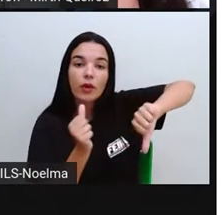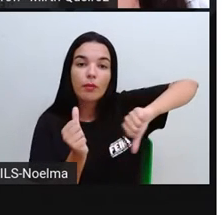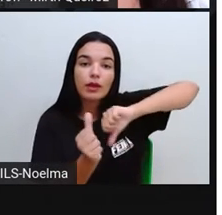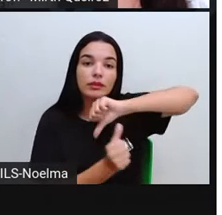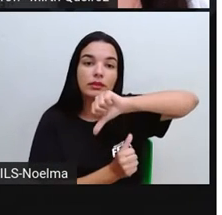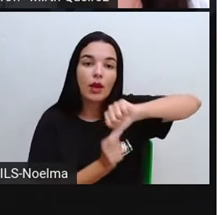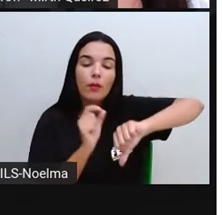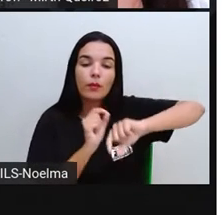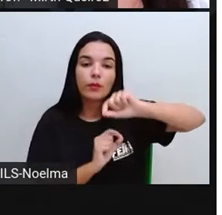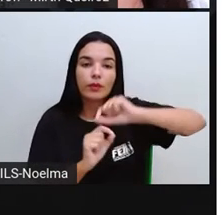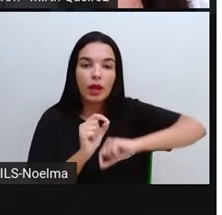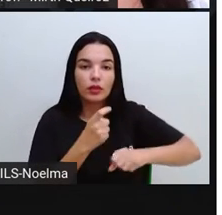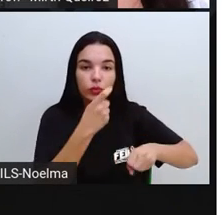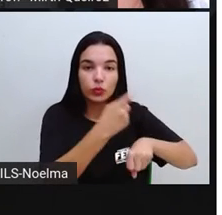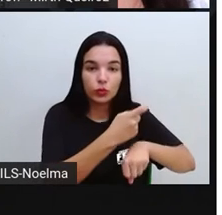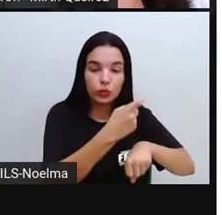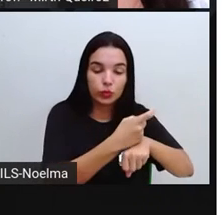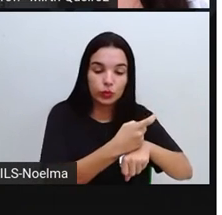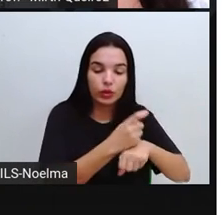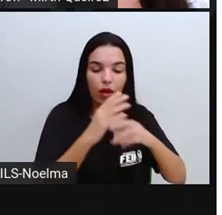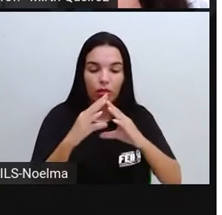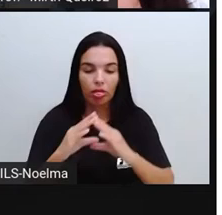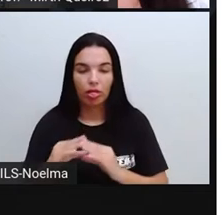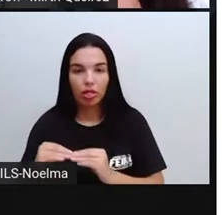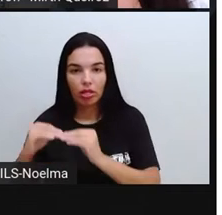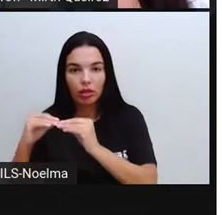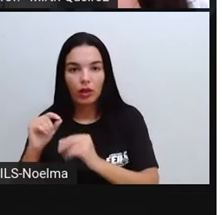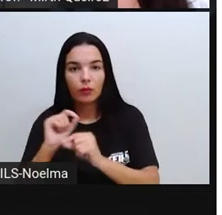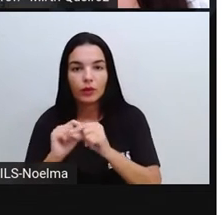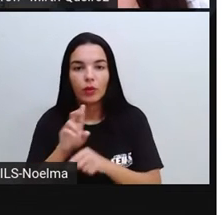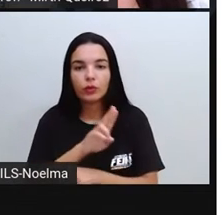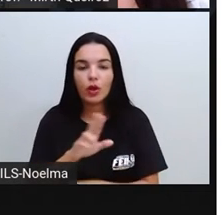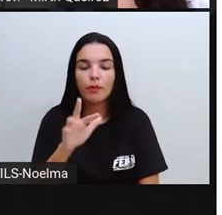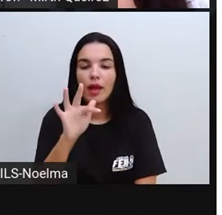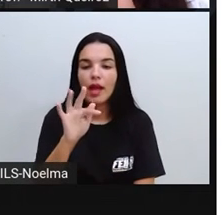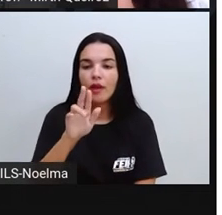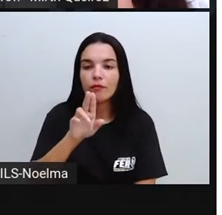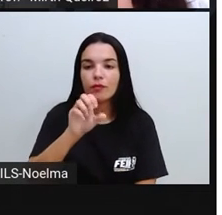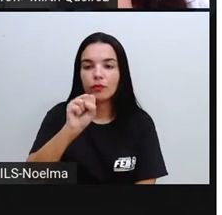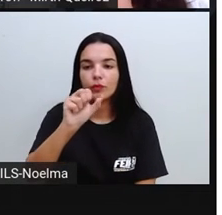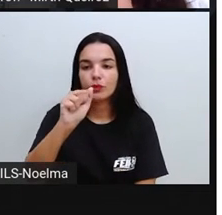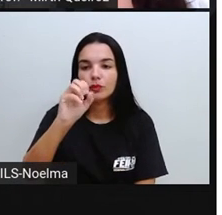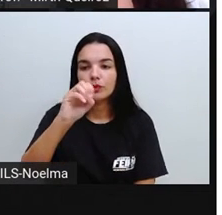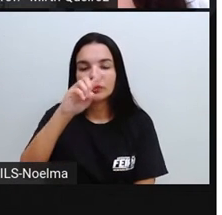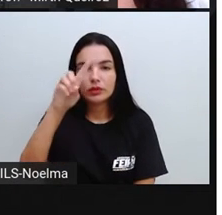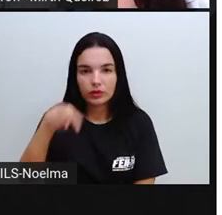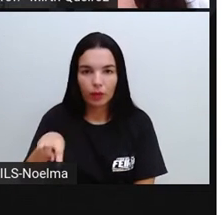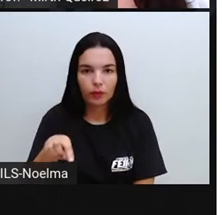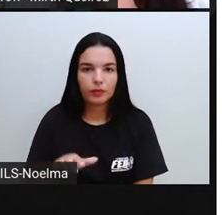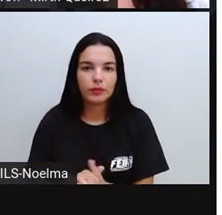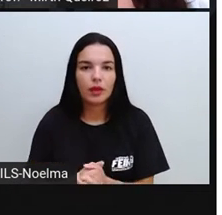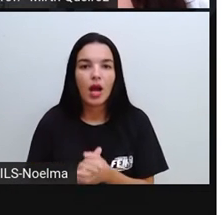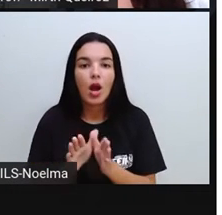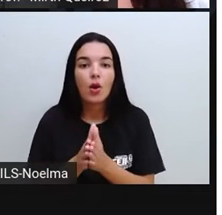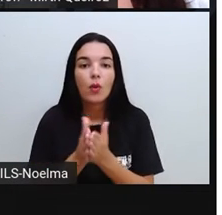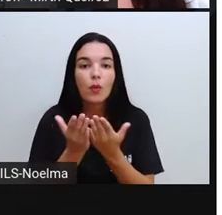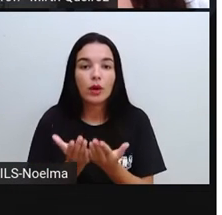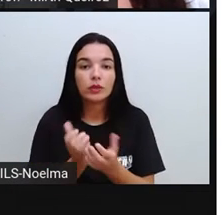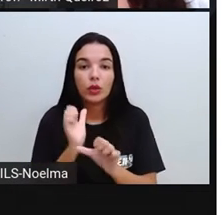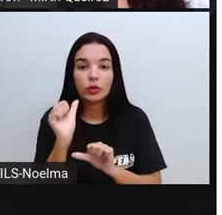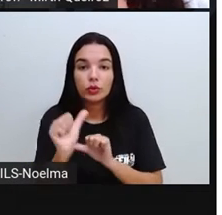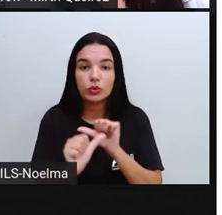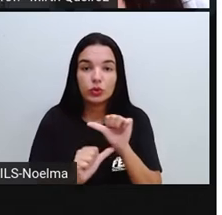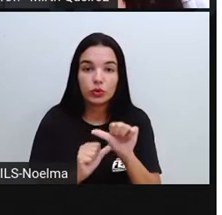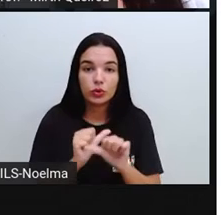Quando ela muda do estado líquido para o gasoso, vai haver o quê? A